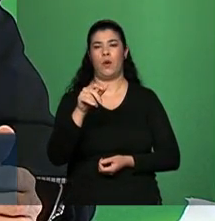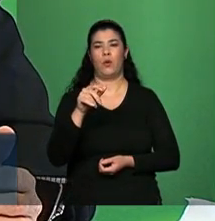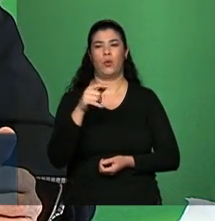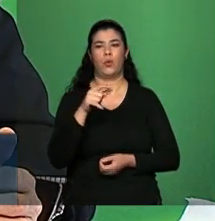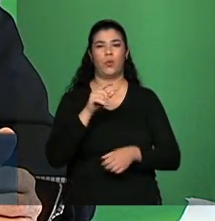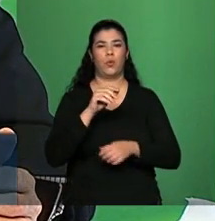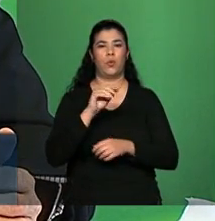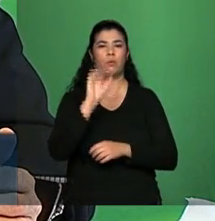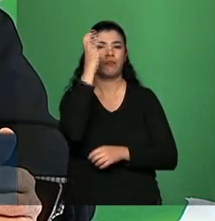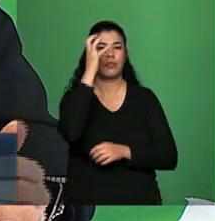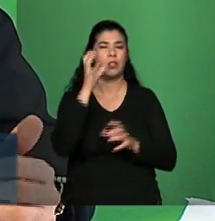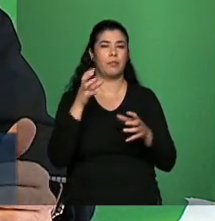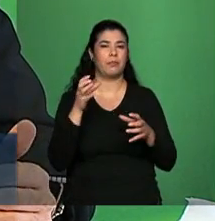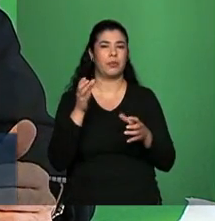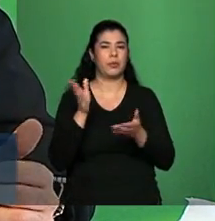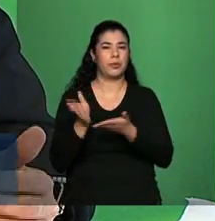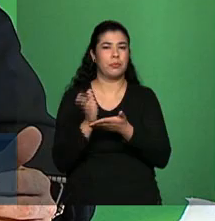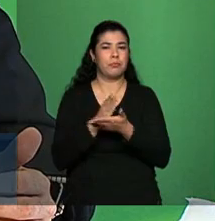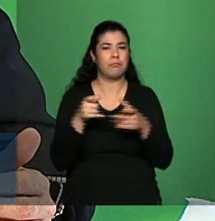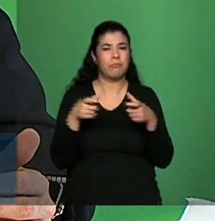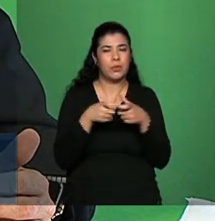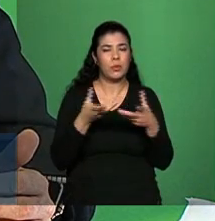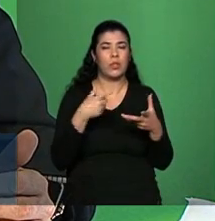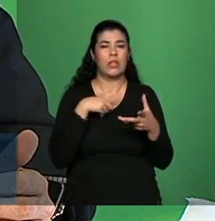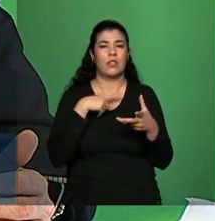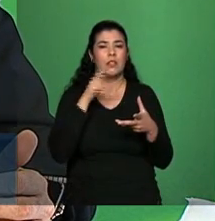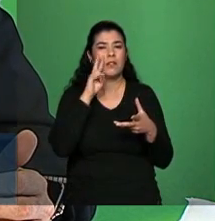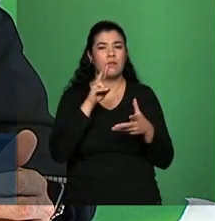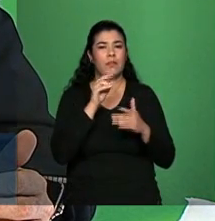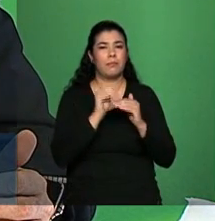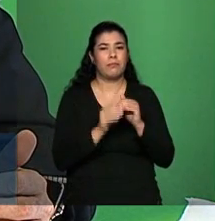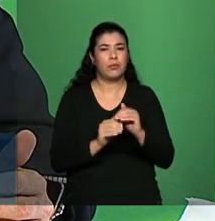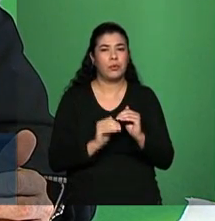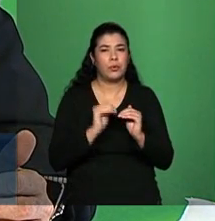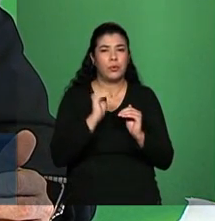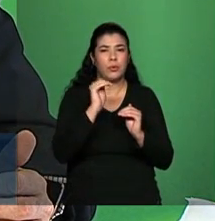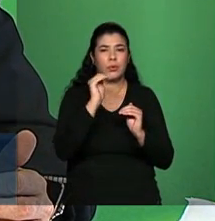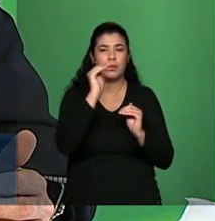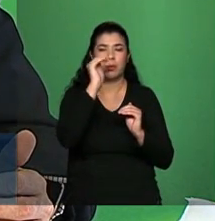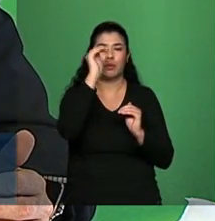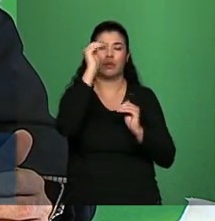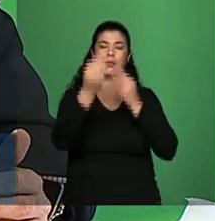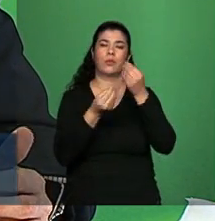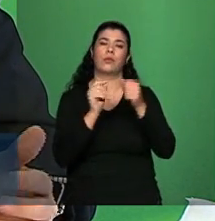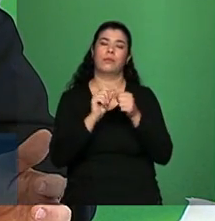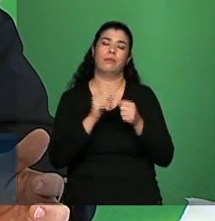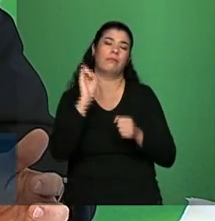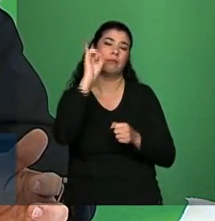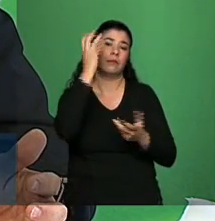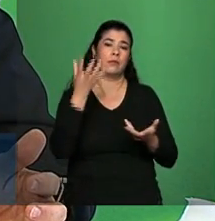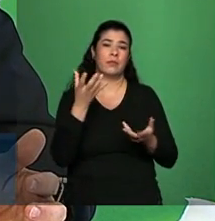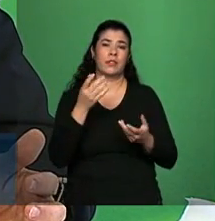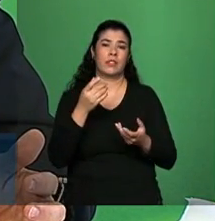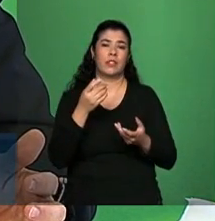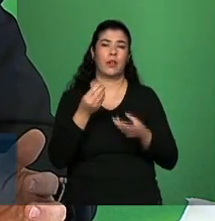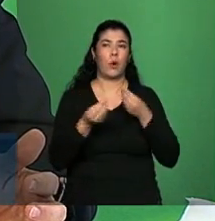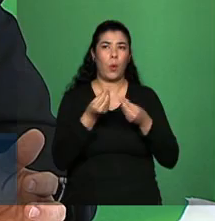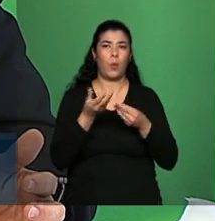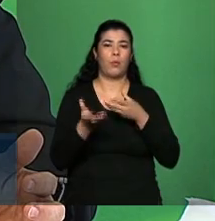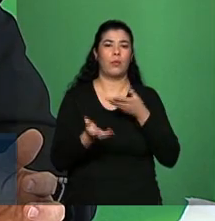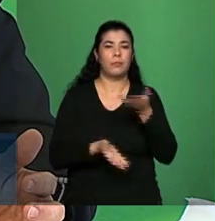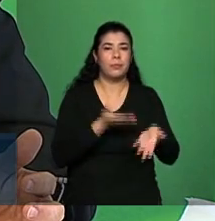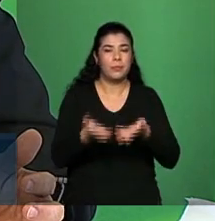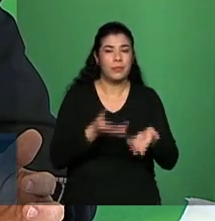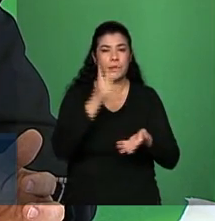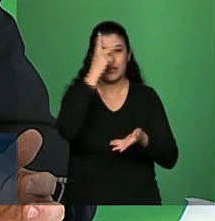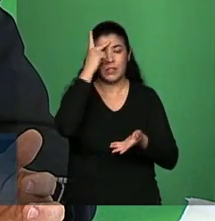você ter uma força de trabalho crescente é muito importante. Porque como é que você tem crescimento econômico? É mais